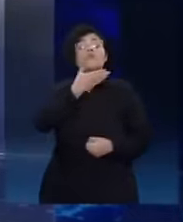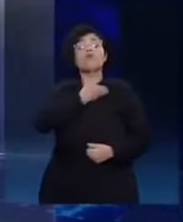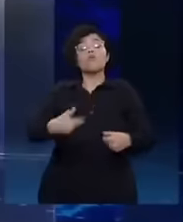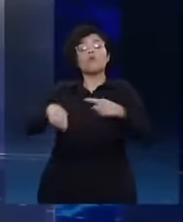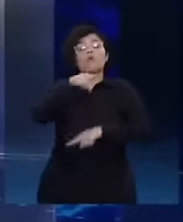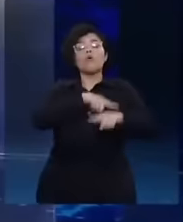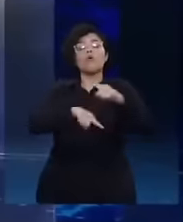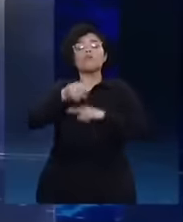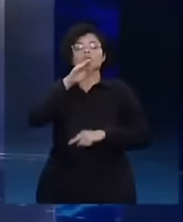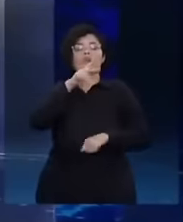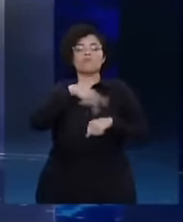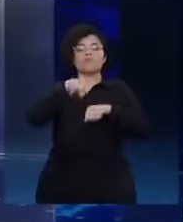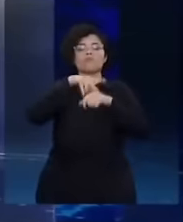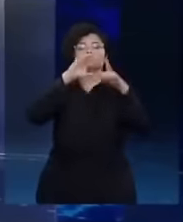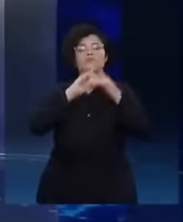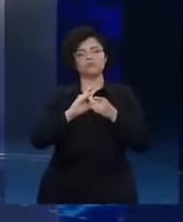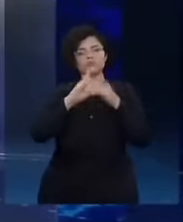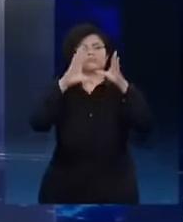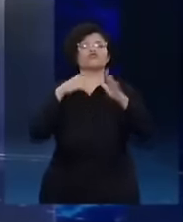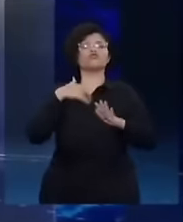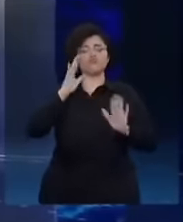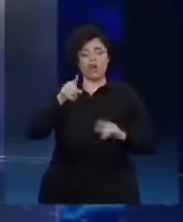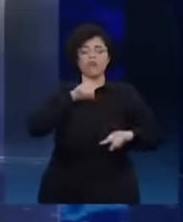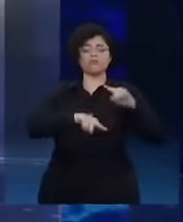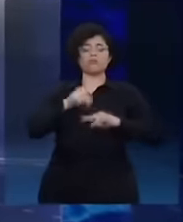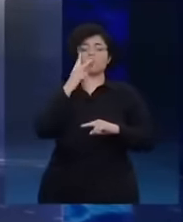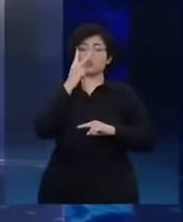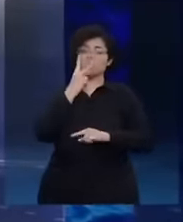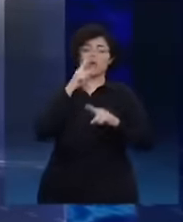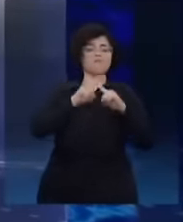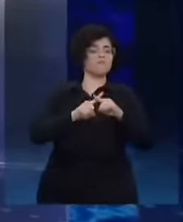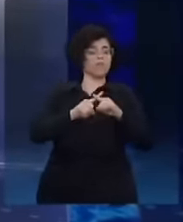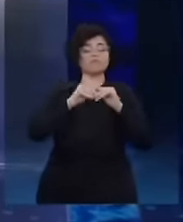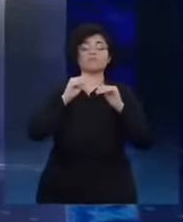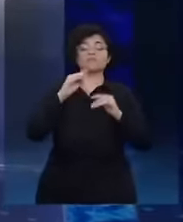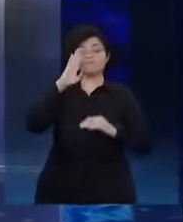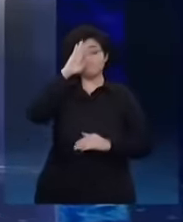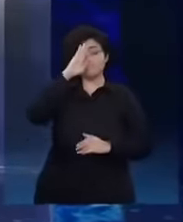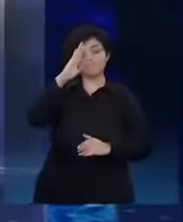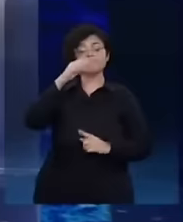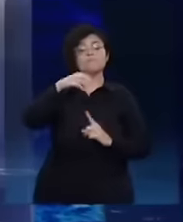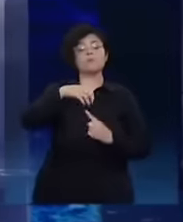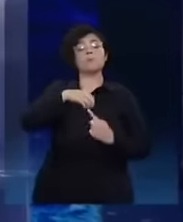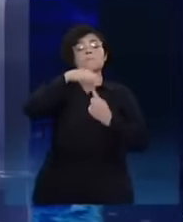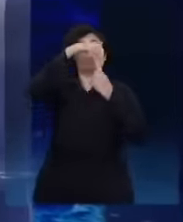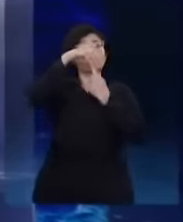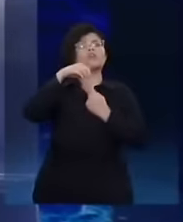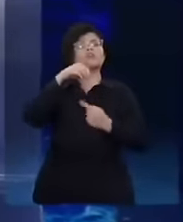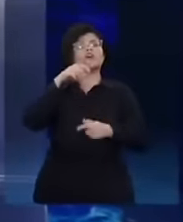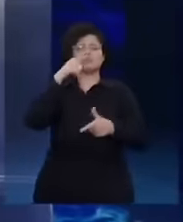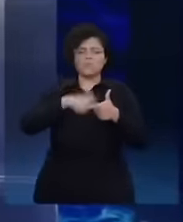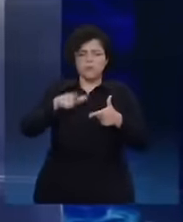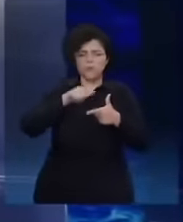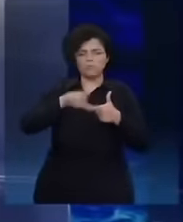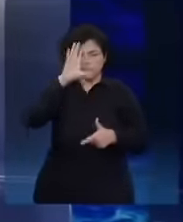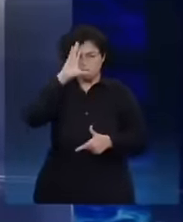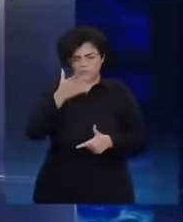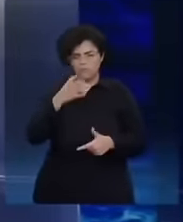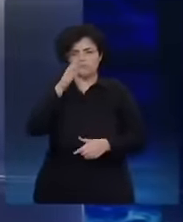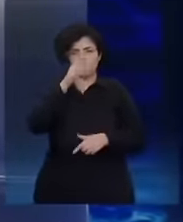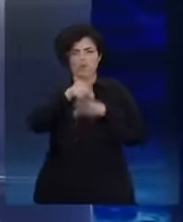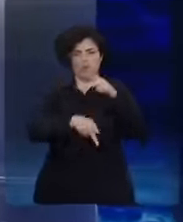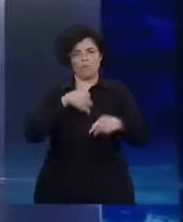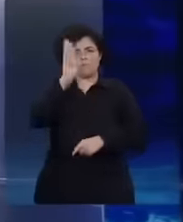país democraticamente, como já governei duas vezes, dando prioridade aos problemas do povo brasileiro, dando prioridade